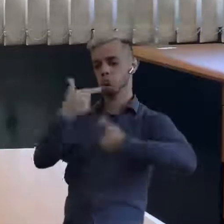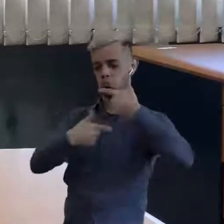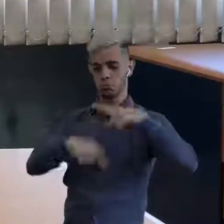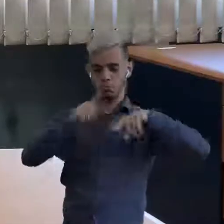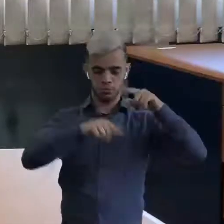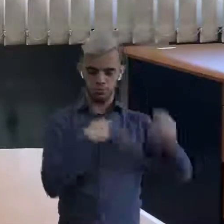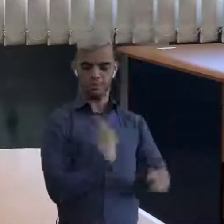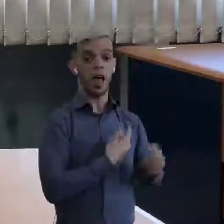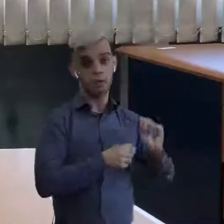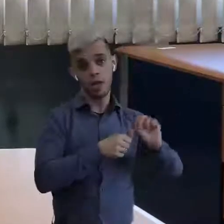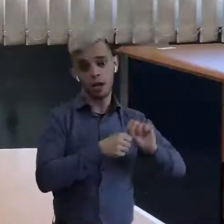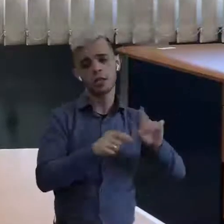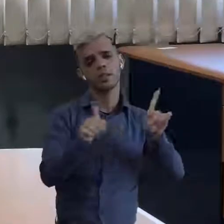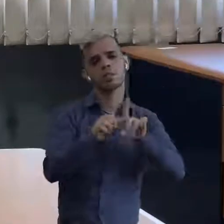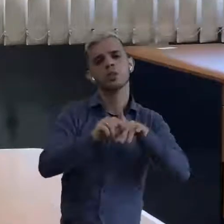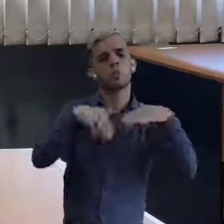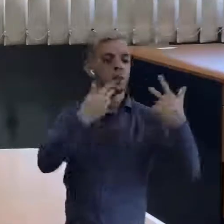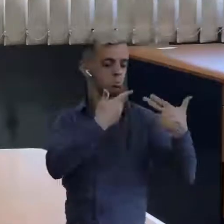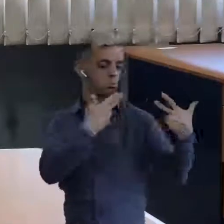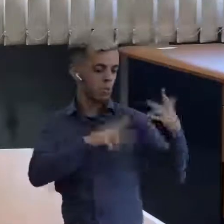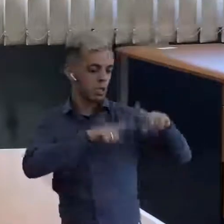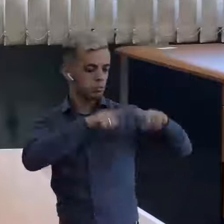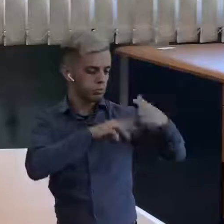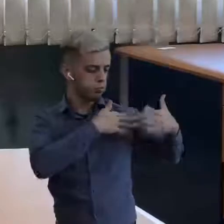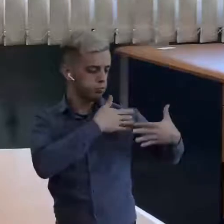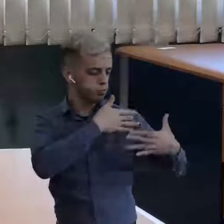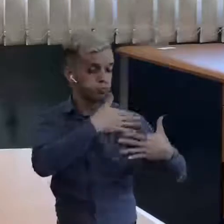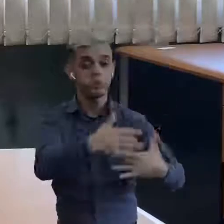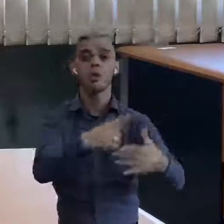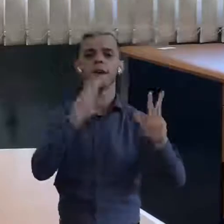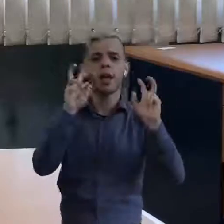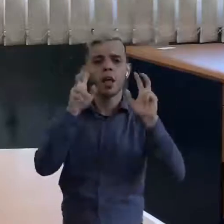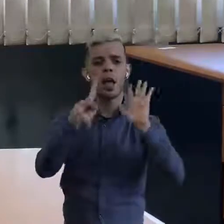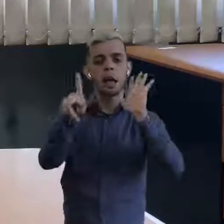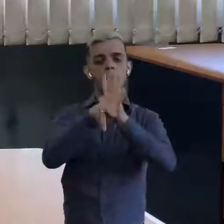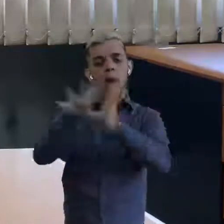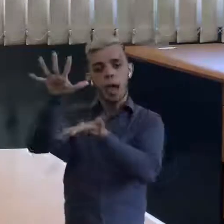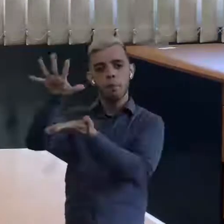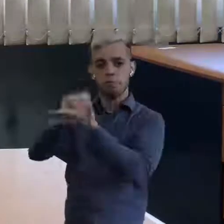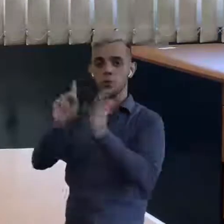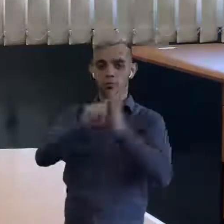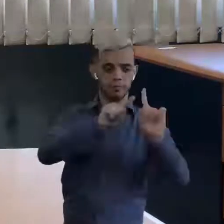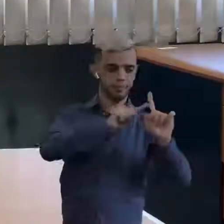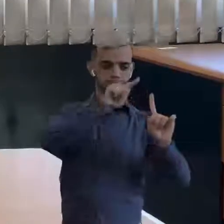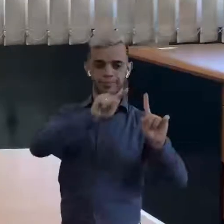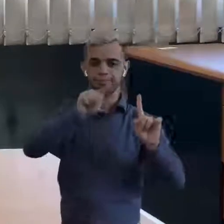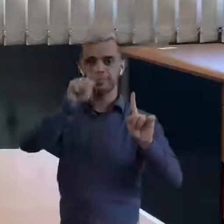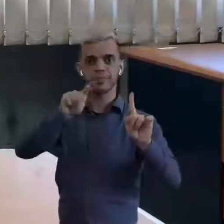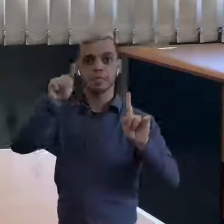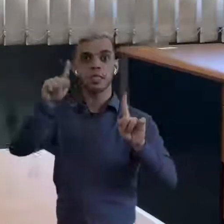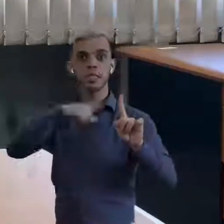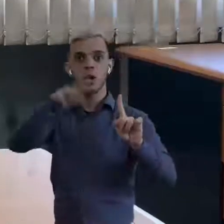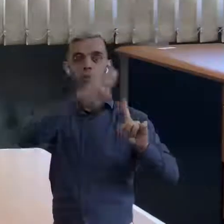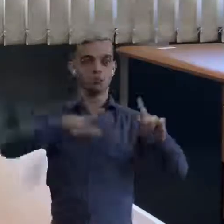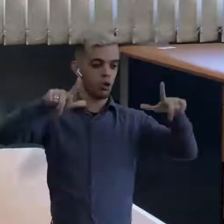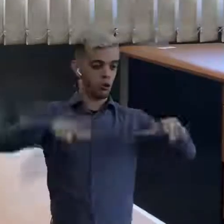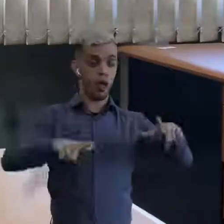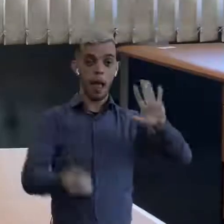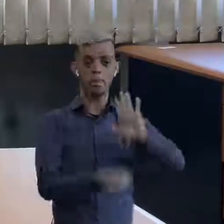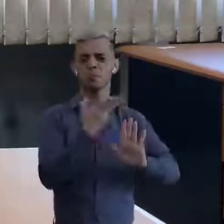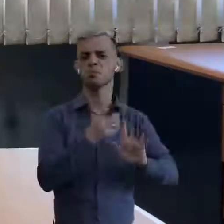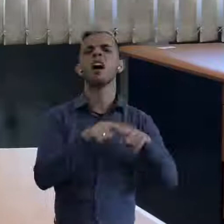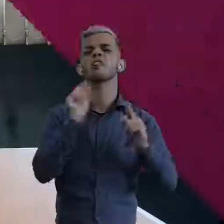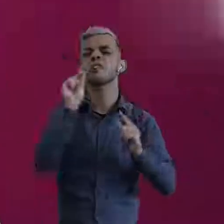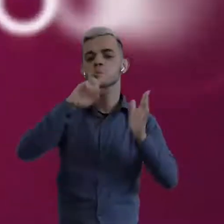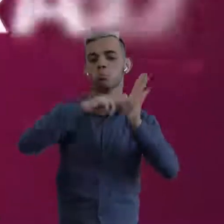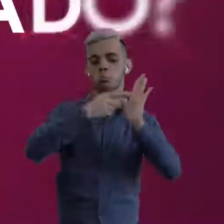sobre o nosso trabalho, o que a gente desenvolve lá, que é a aquisição de índices construtivos através do solo criado.